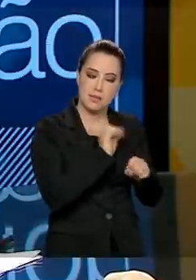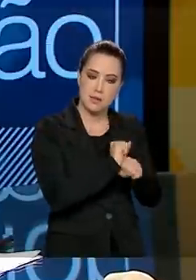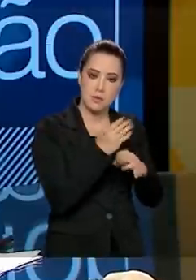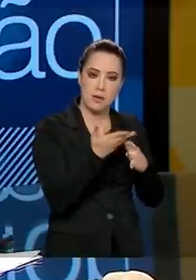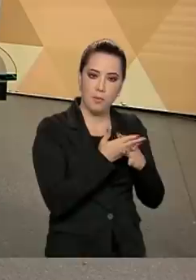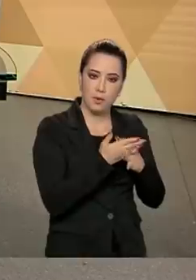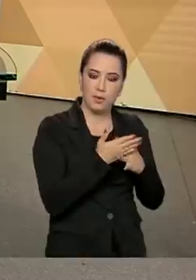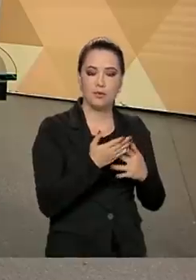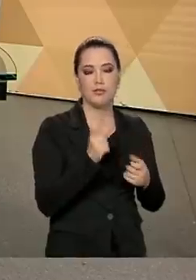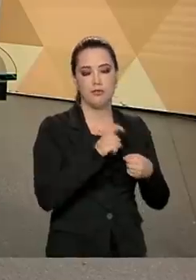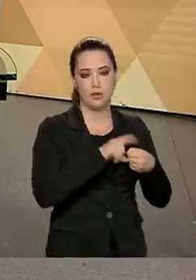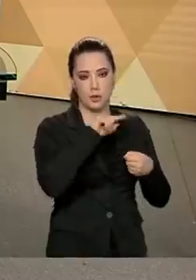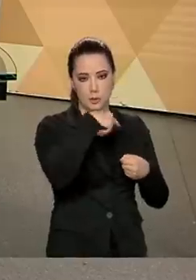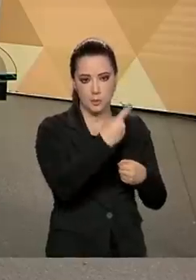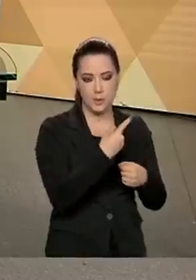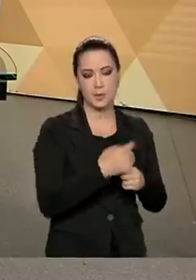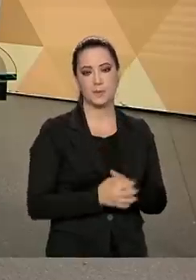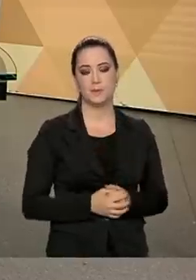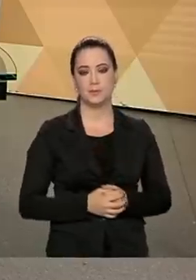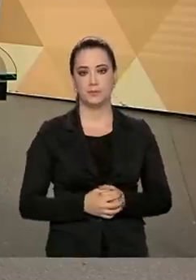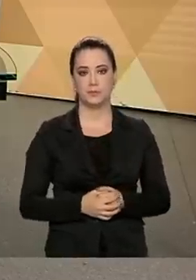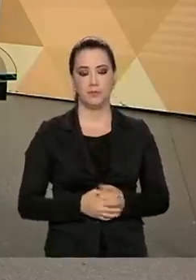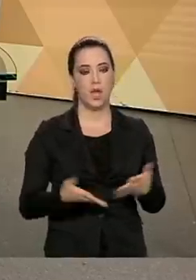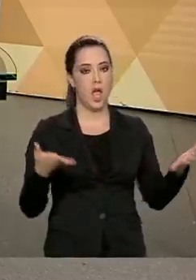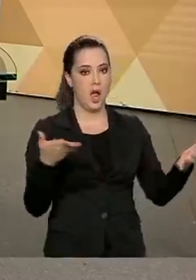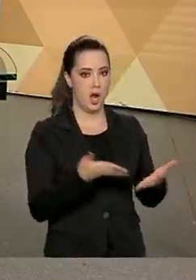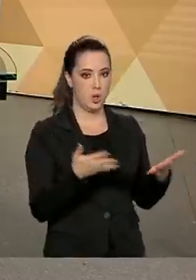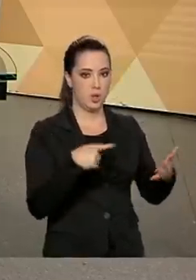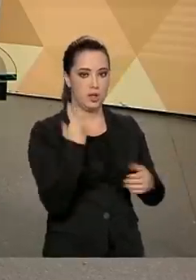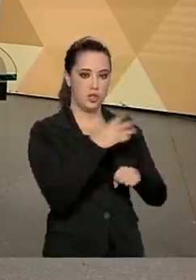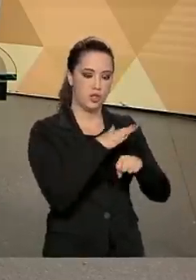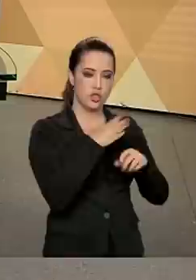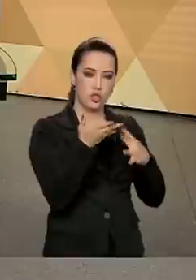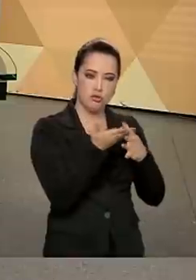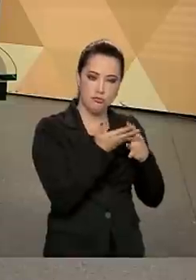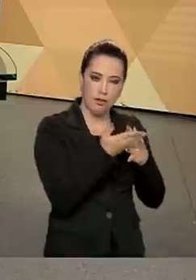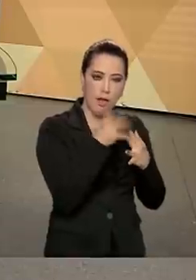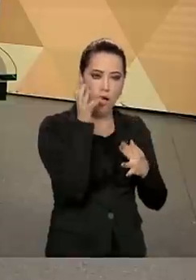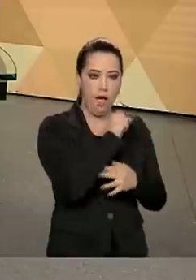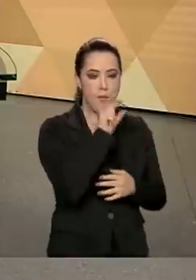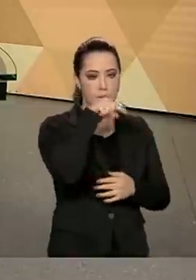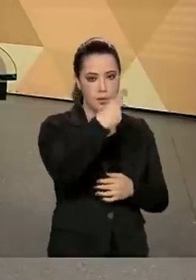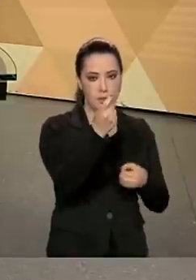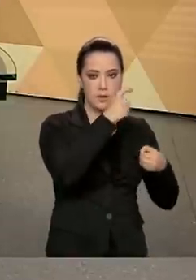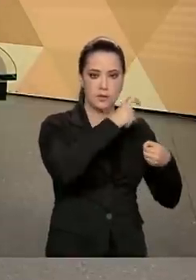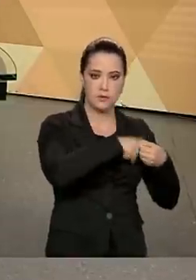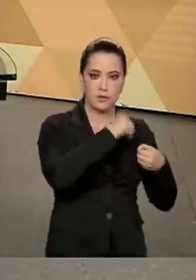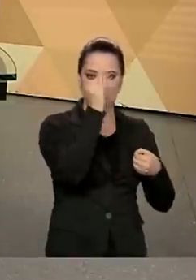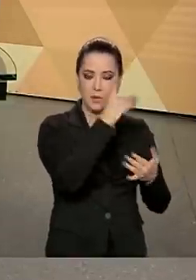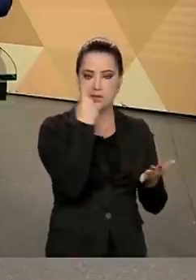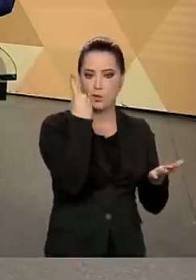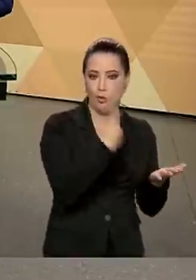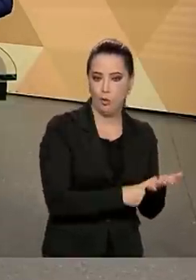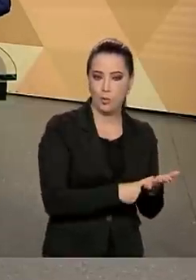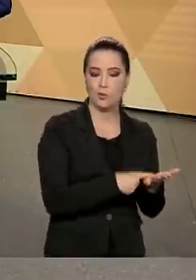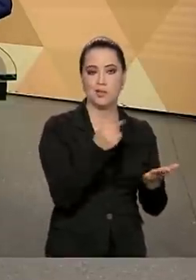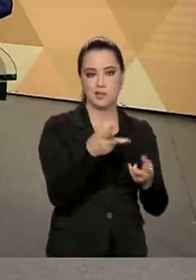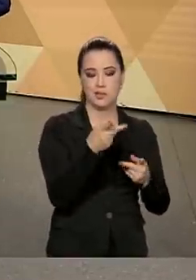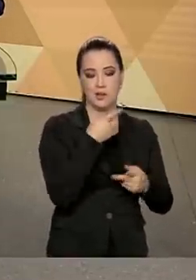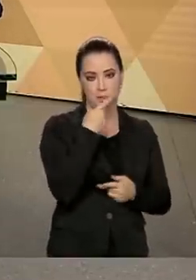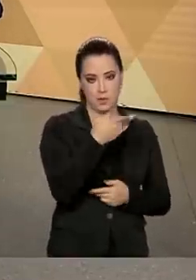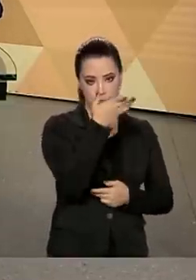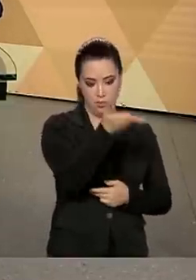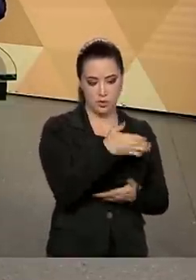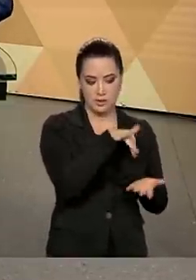a gente volta daqui a pouquinho. Perfeito. Vamos para um rápido intervalo e voltamos daqui a pouco com o Brasil em pauta. O entrevistado de